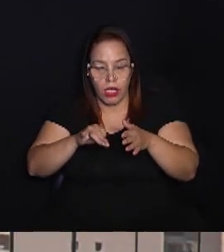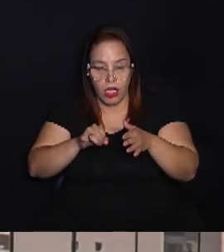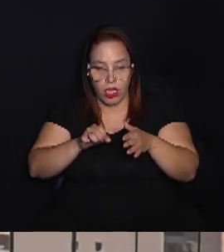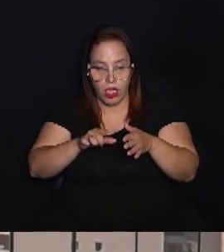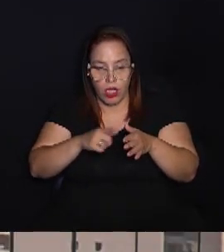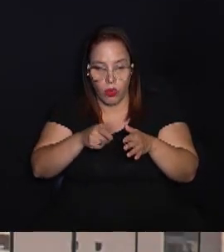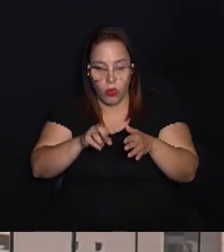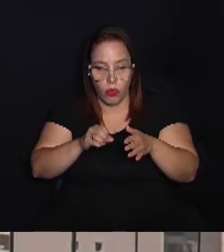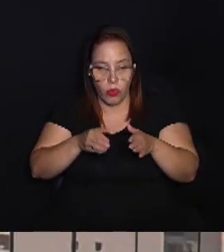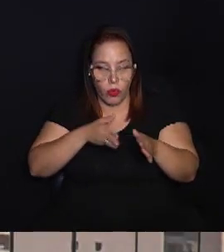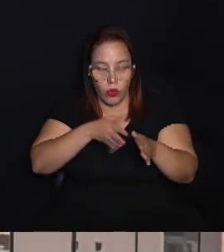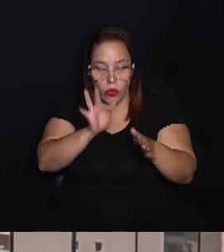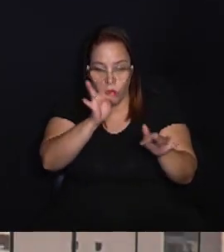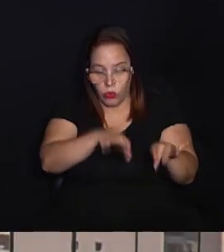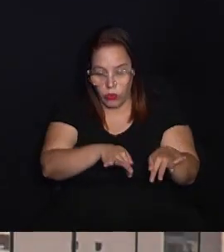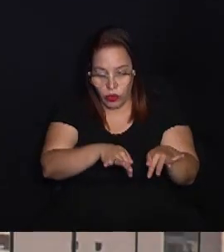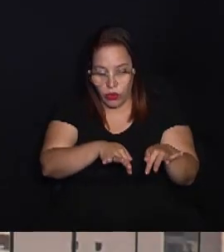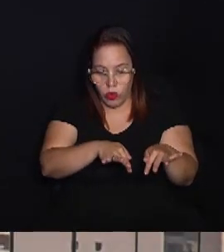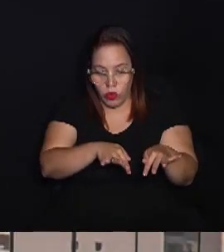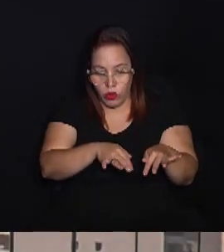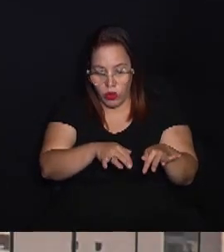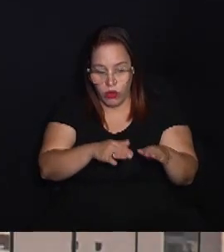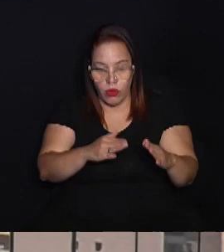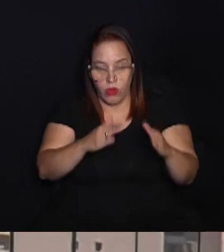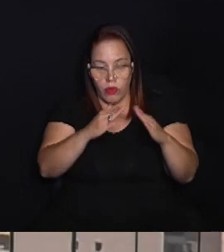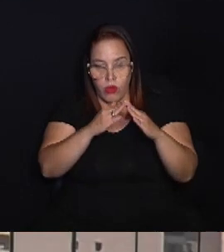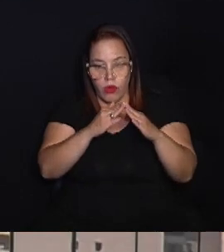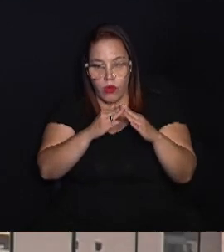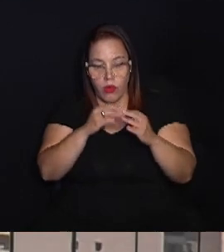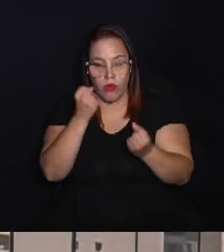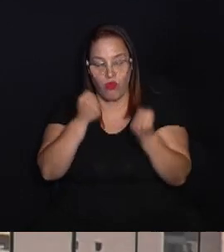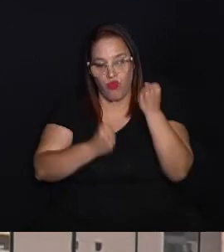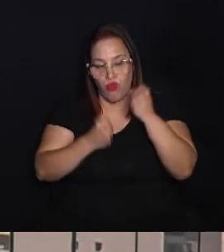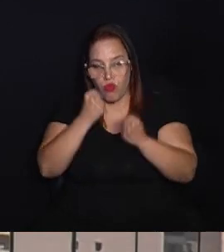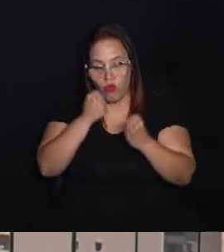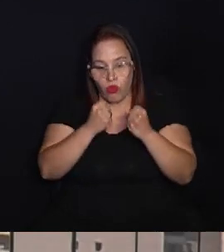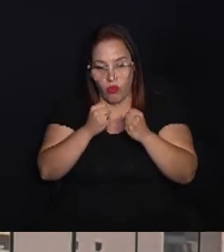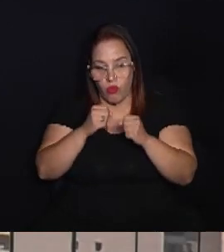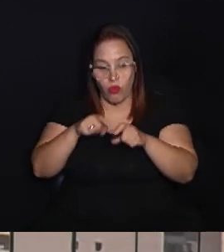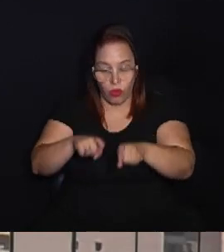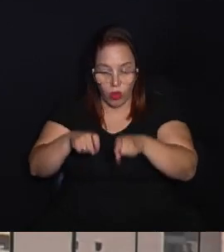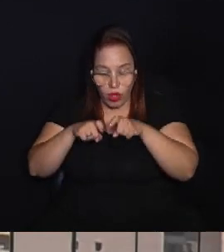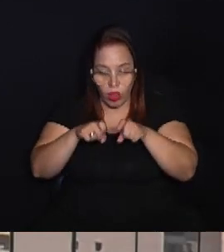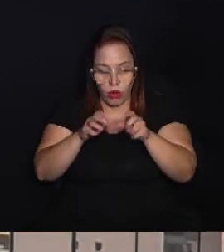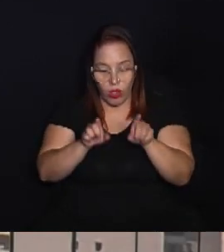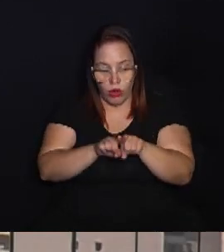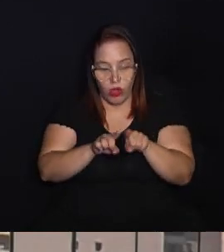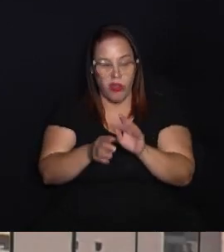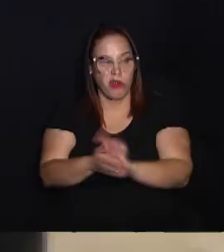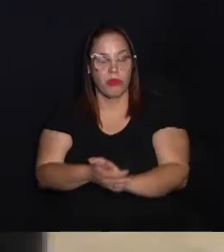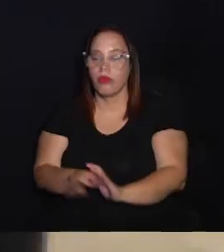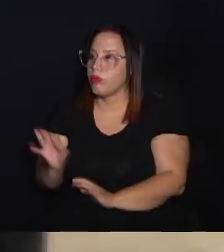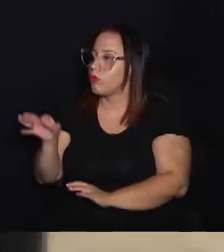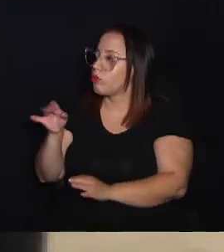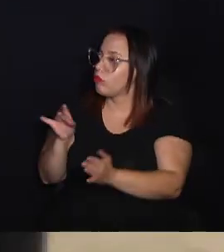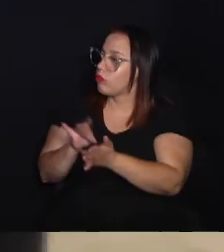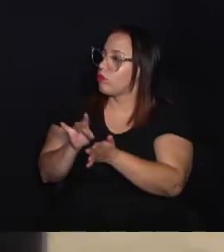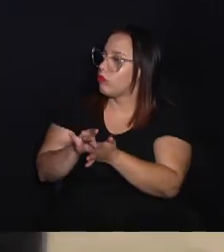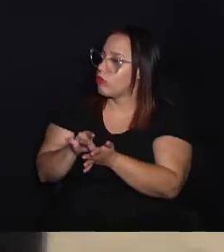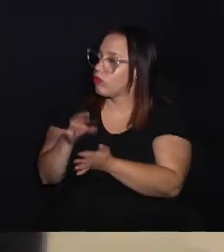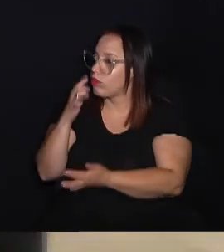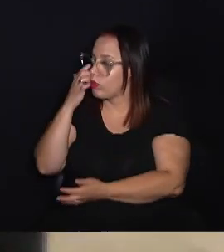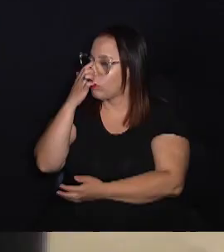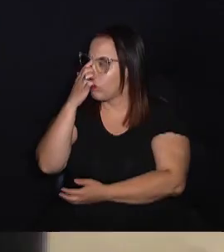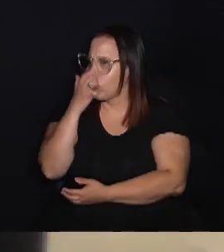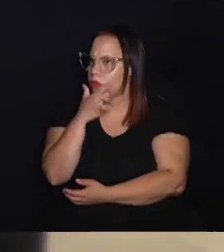captação e até o destino final, que pode ser tanto residencial quanto industrial, né? E até rural também, né? Com certeza,